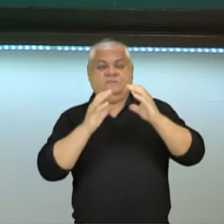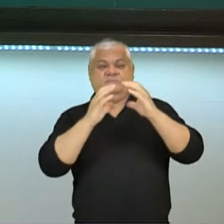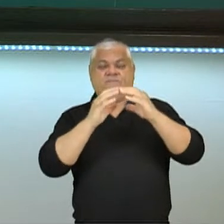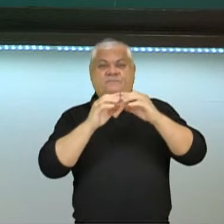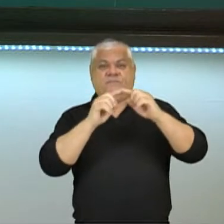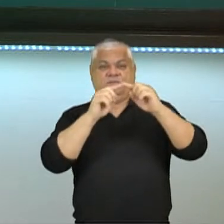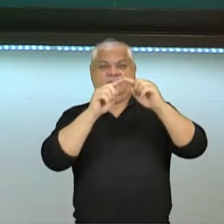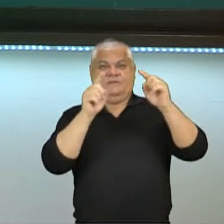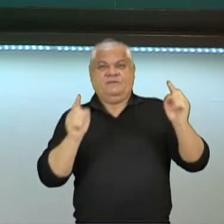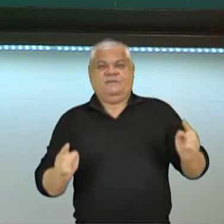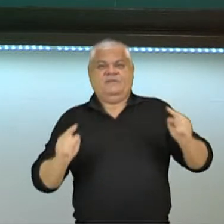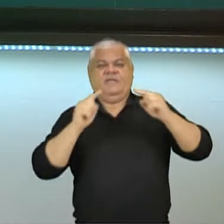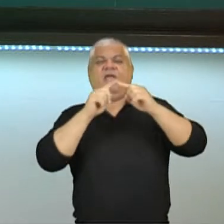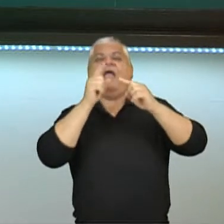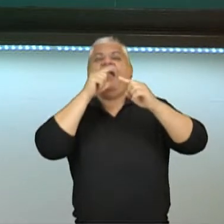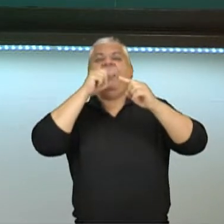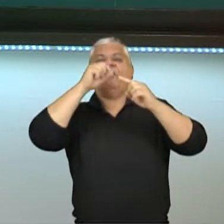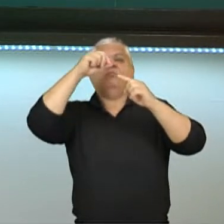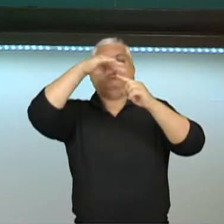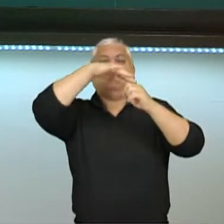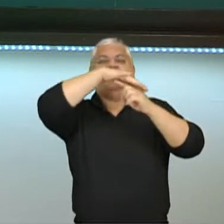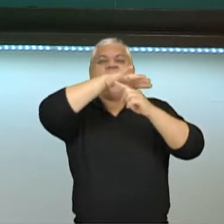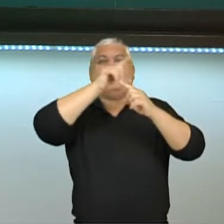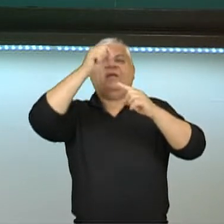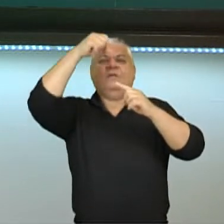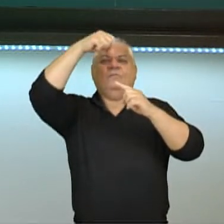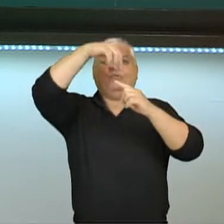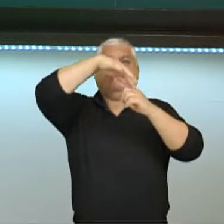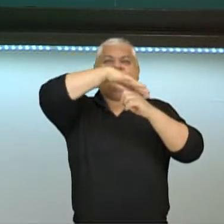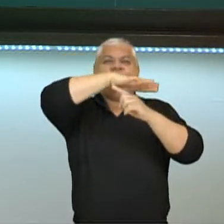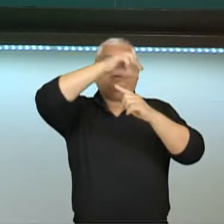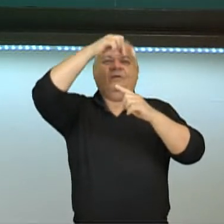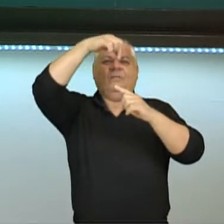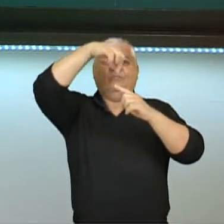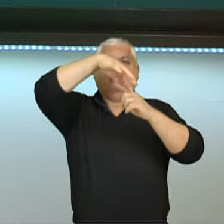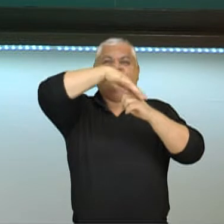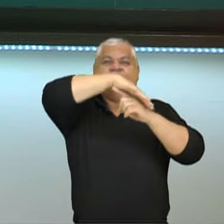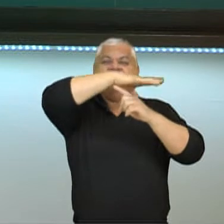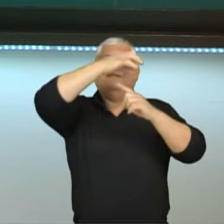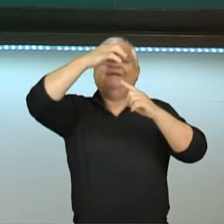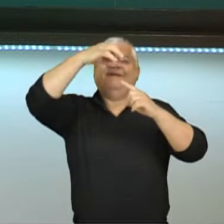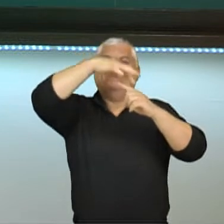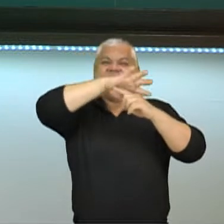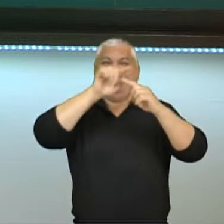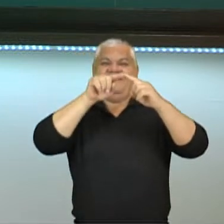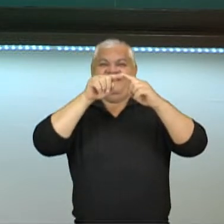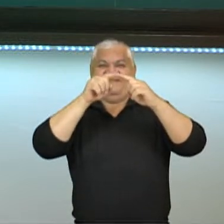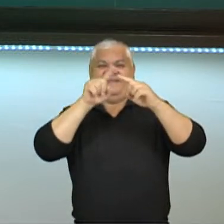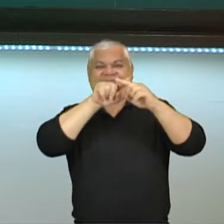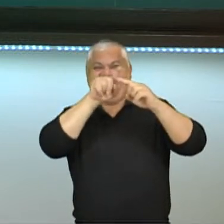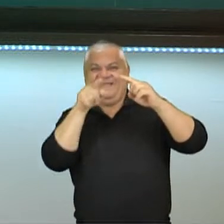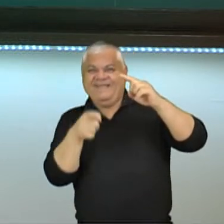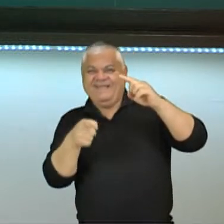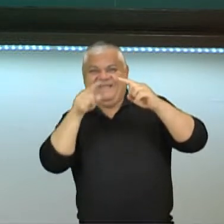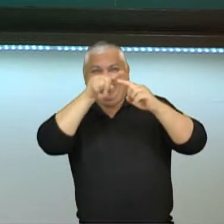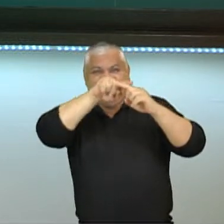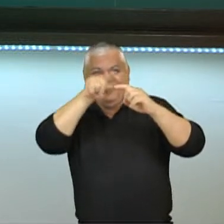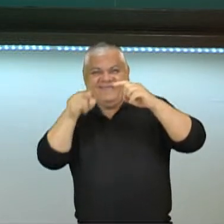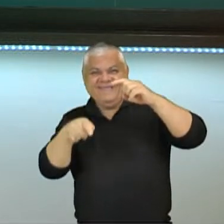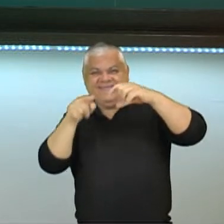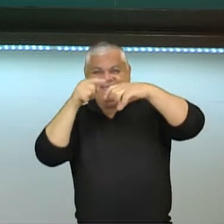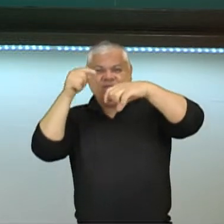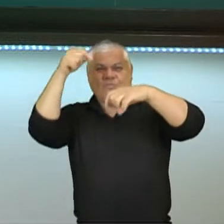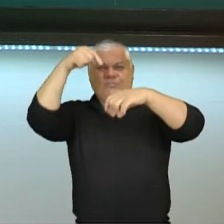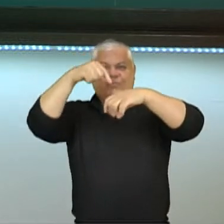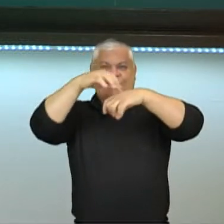arredondada e a água bate. Na hora que ela bate, ela desce para o lado. Ela bate, ela desce para o lado. Ela bate, ela desce para lado. O acontece? Não existe mais o